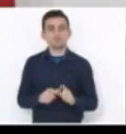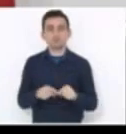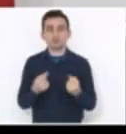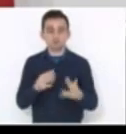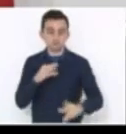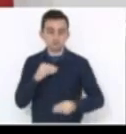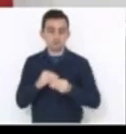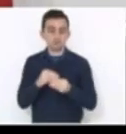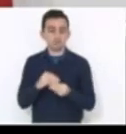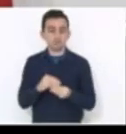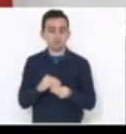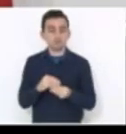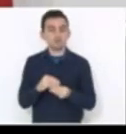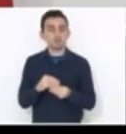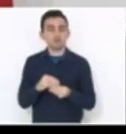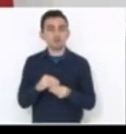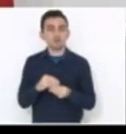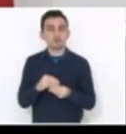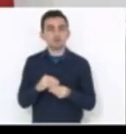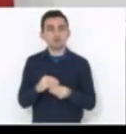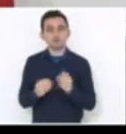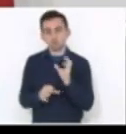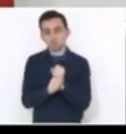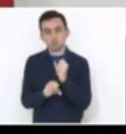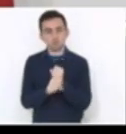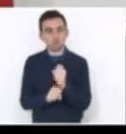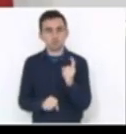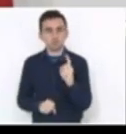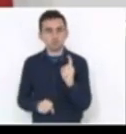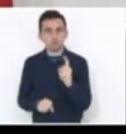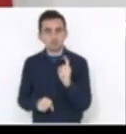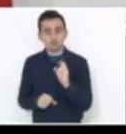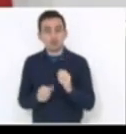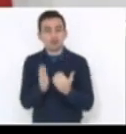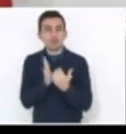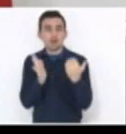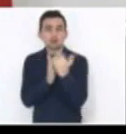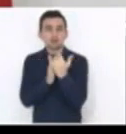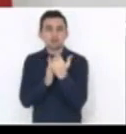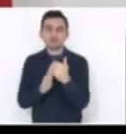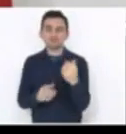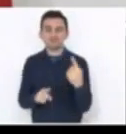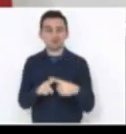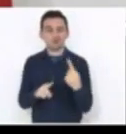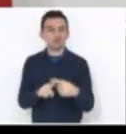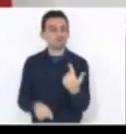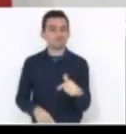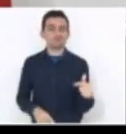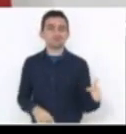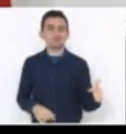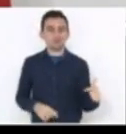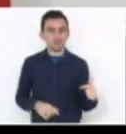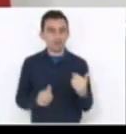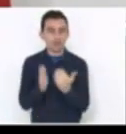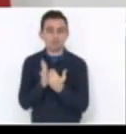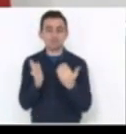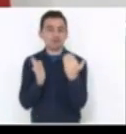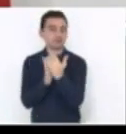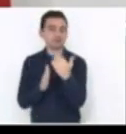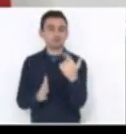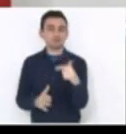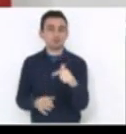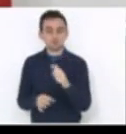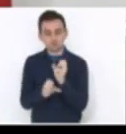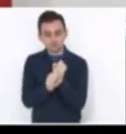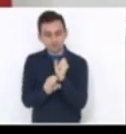orçamento a mais, porque não existe a mais, o orçamento